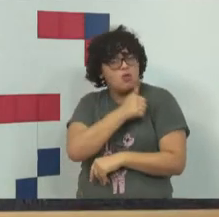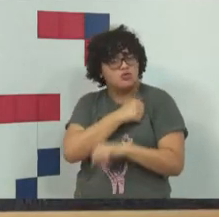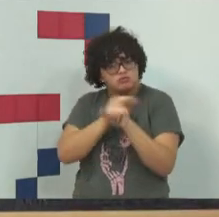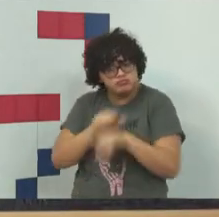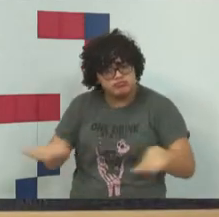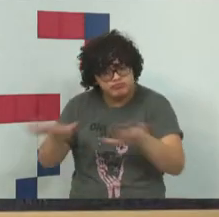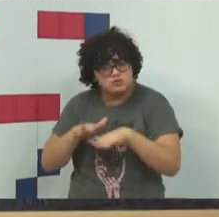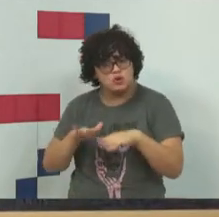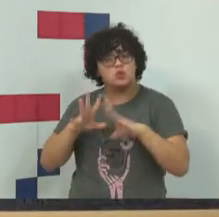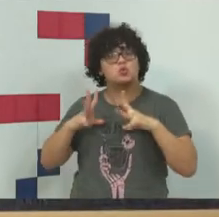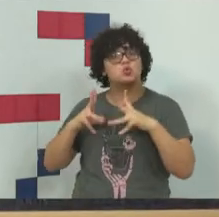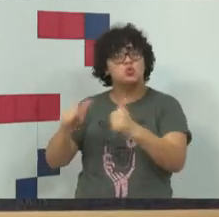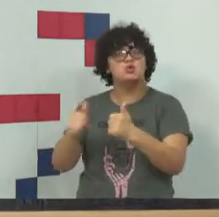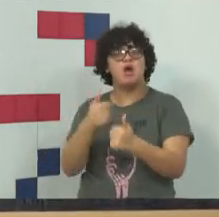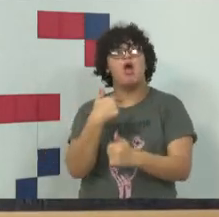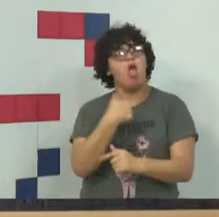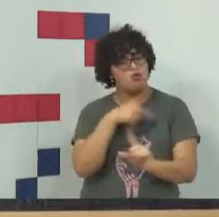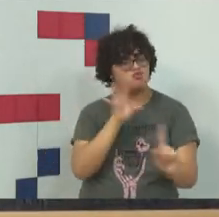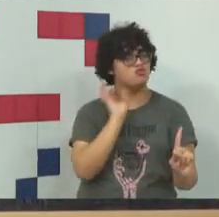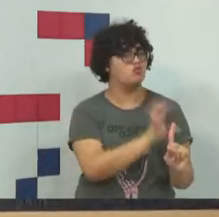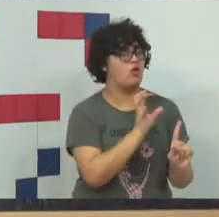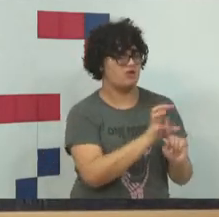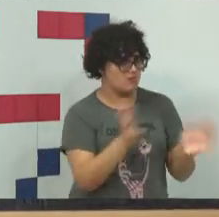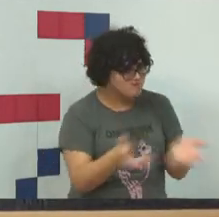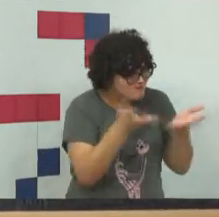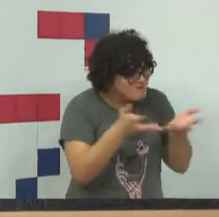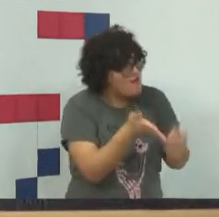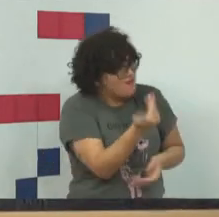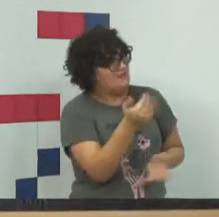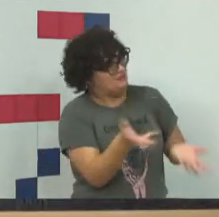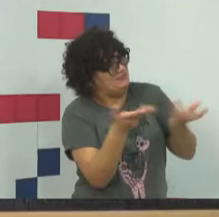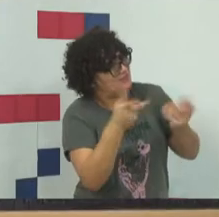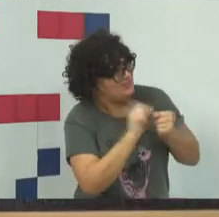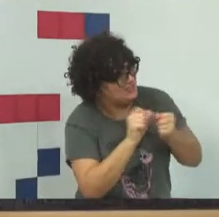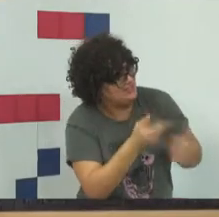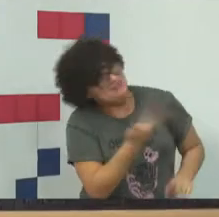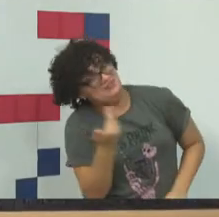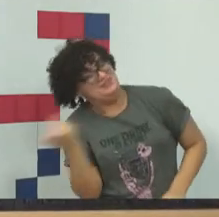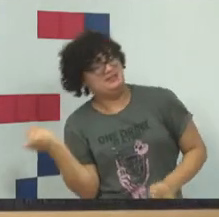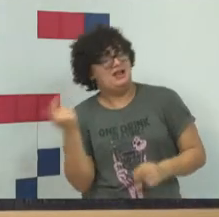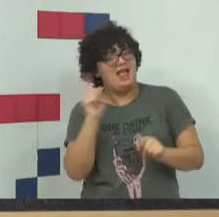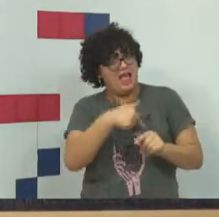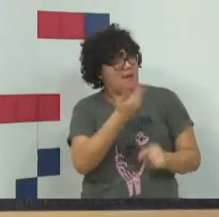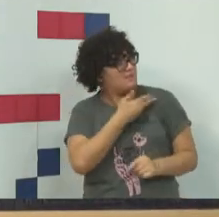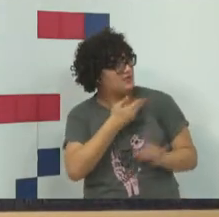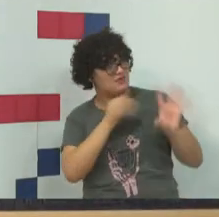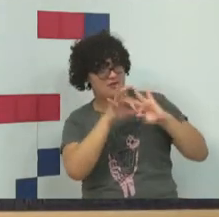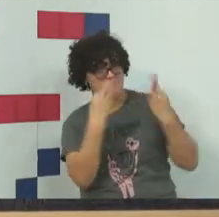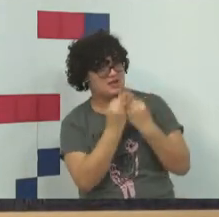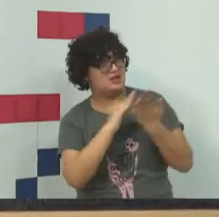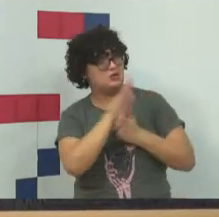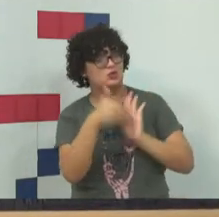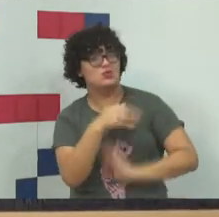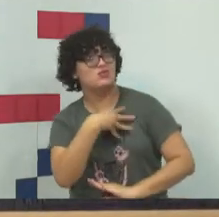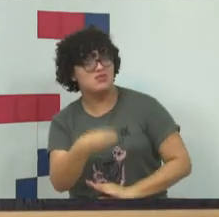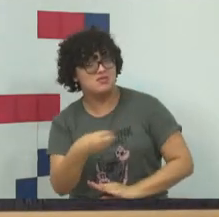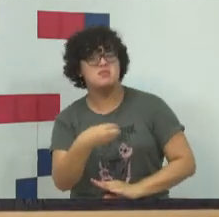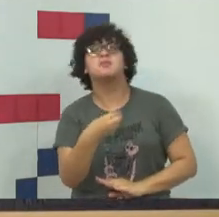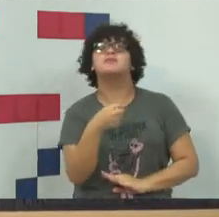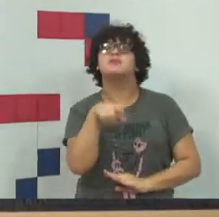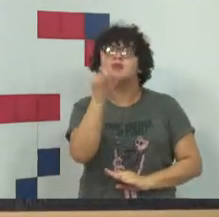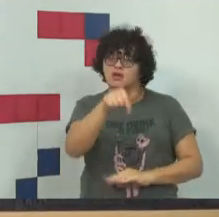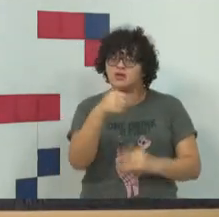todos somos influenciadores da nossa família, dos nossos filhos, dos nossos amigos. Nós, estudantes de direito,